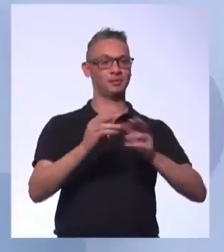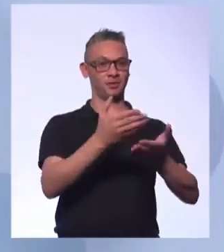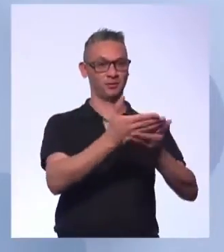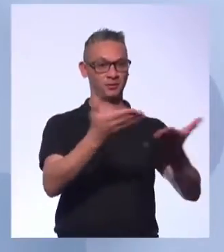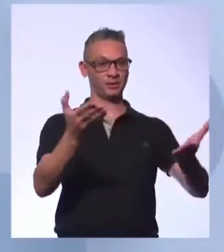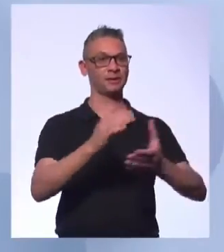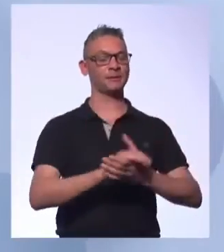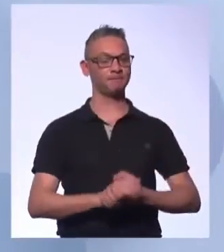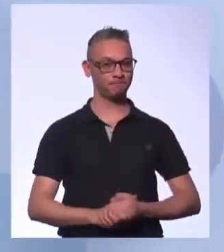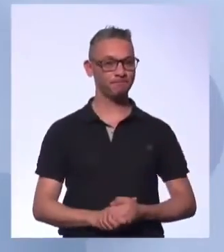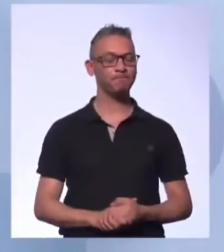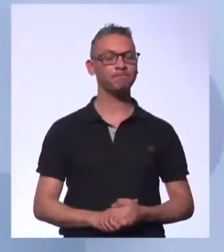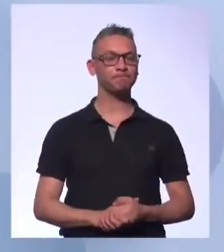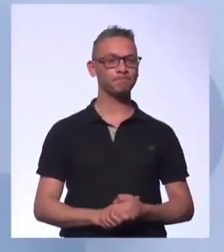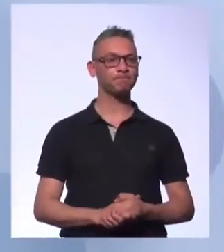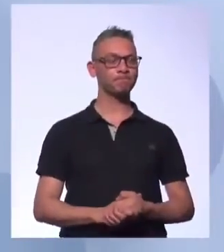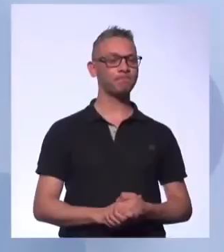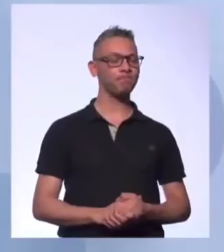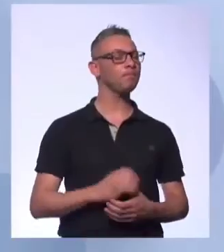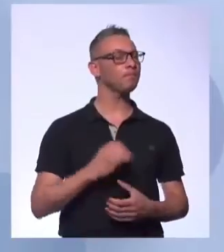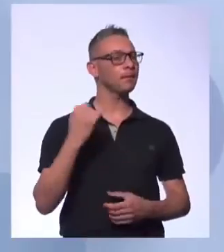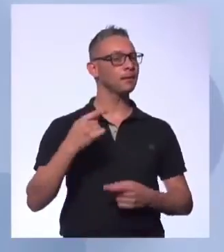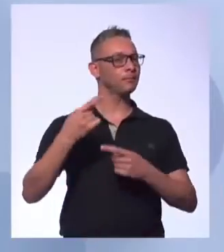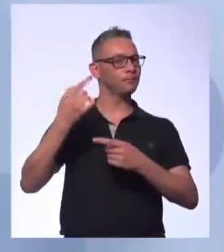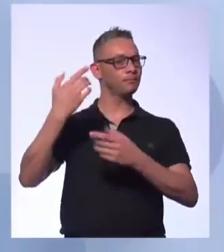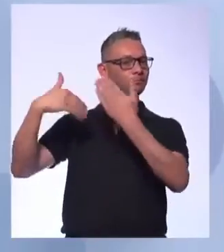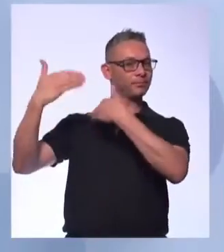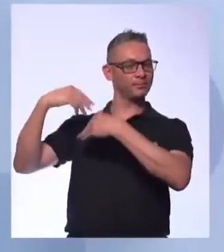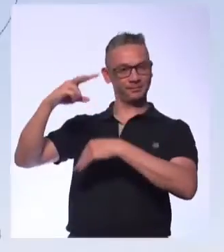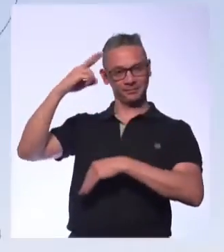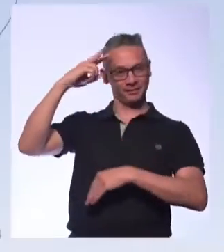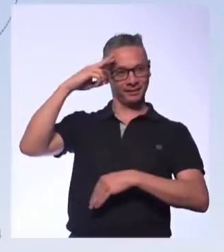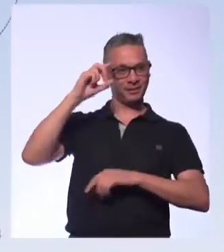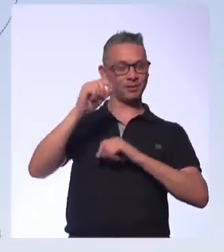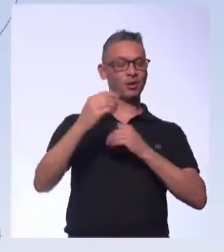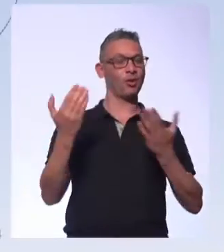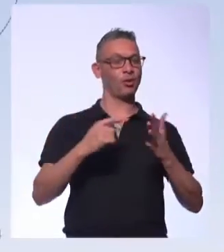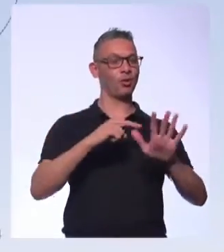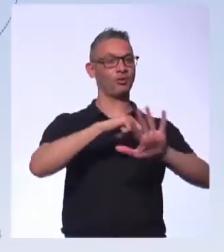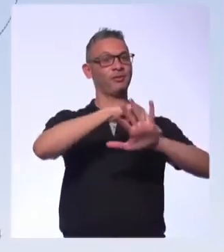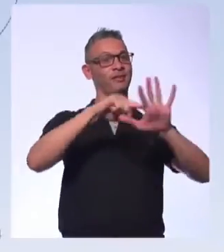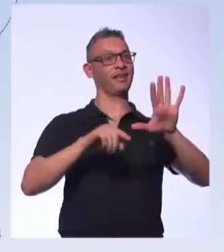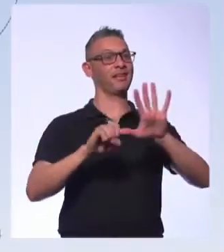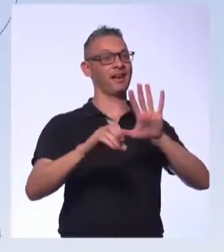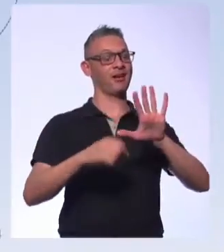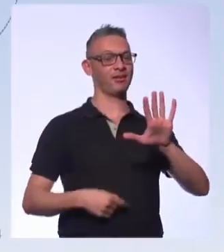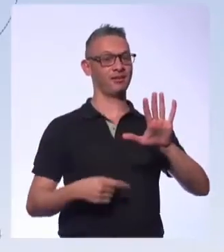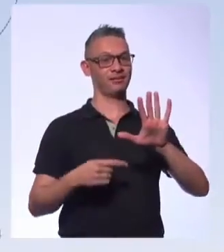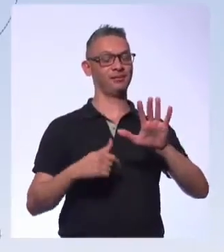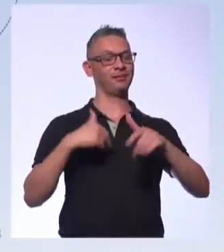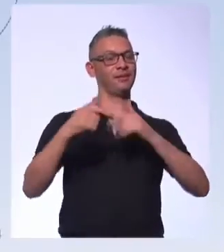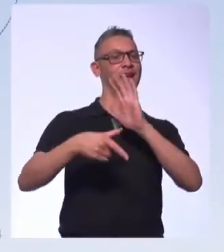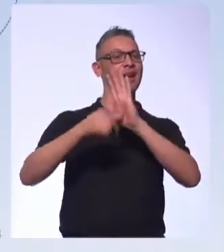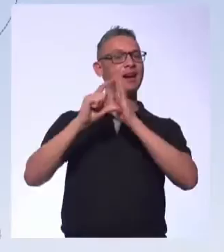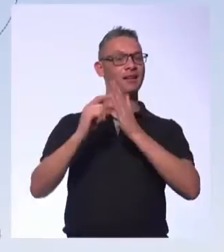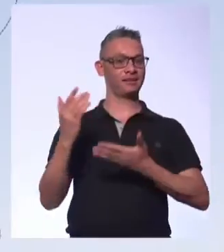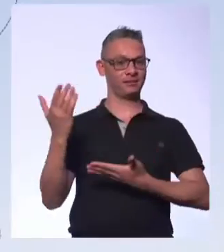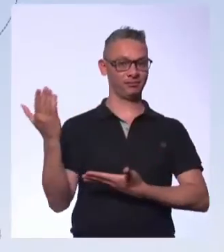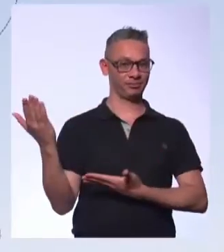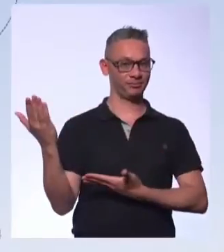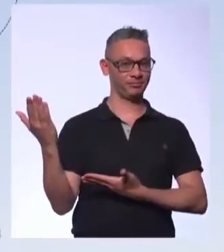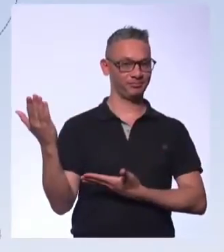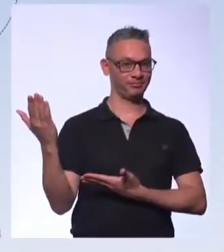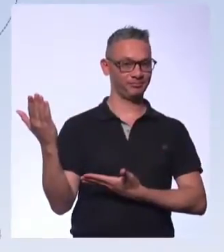vocês. Tudo bem? Apenas resgatando as últimas aulas, hoje é o nosso quinto encontro, tudo aquilo que a gente trabalhou ao longo desses